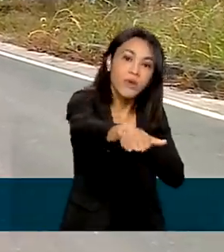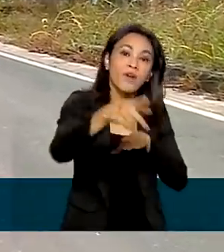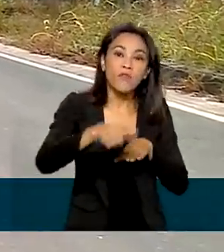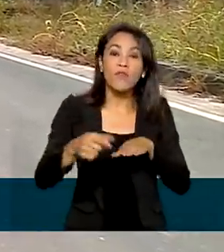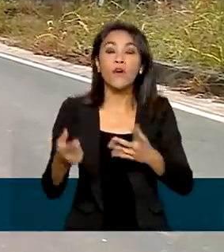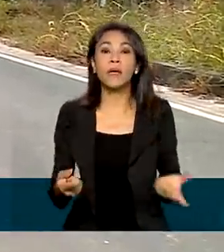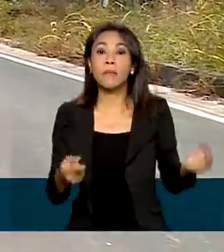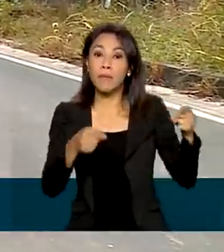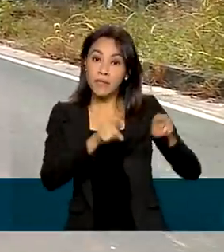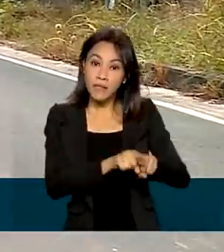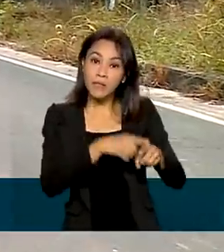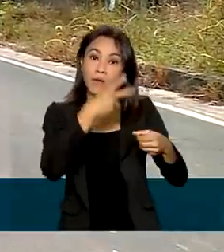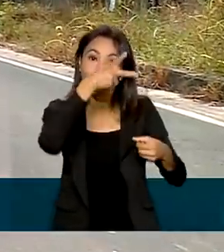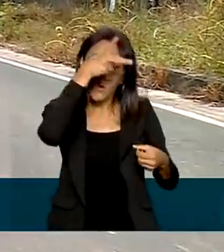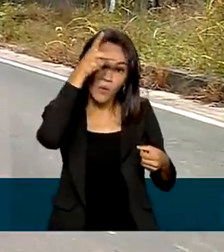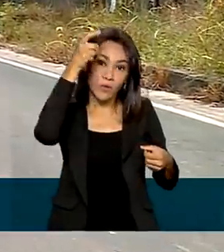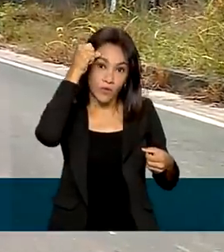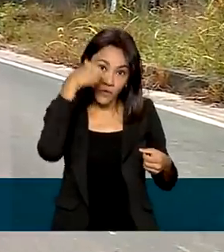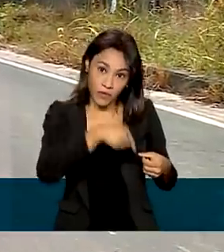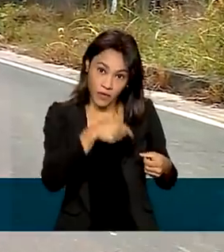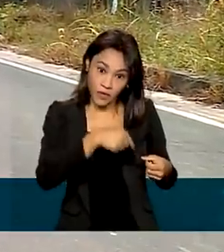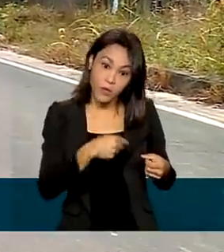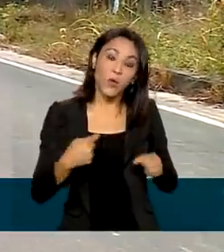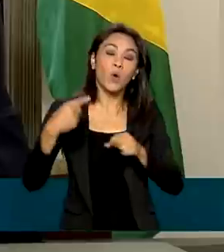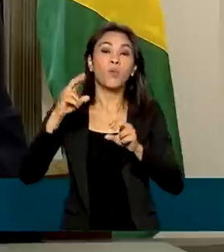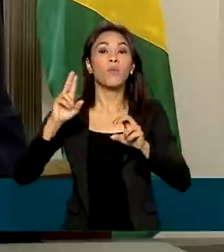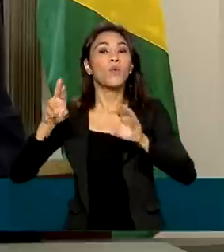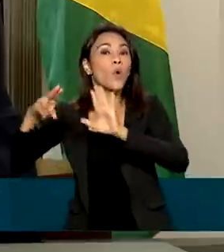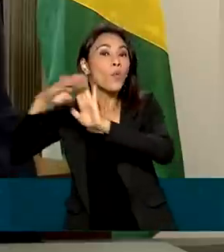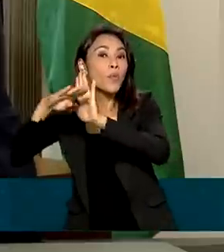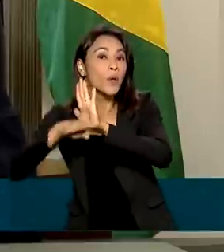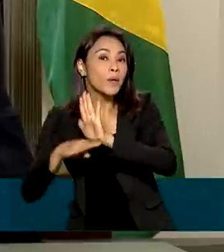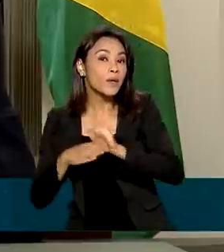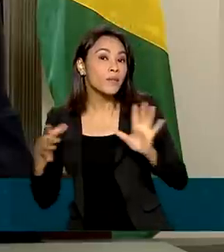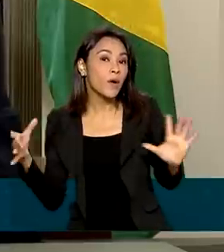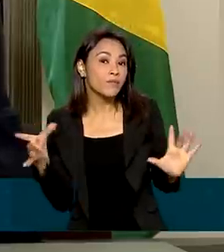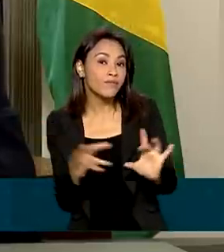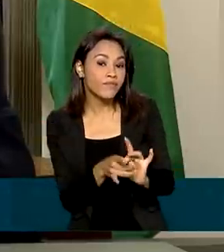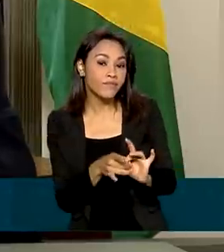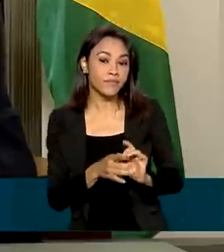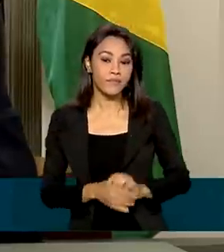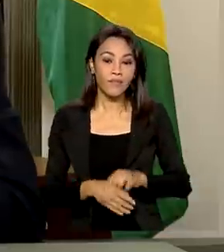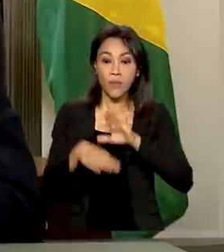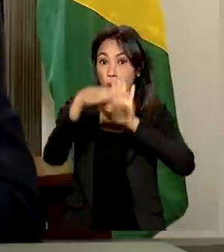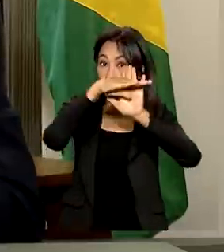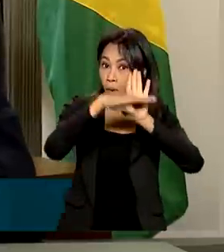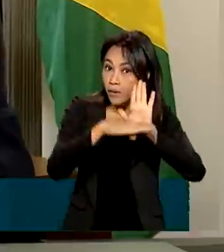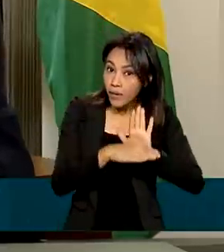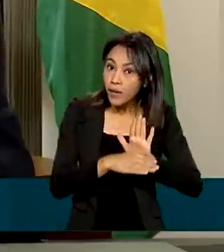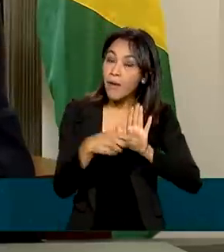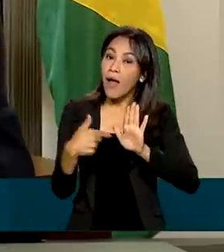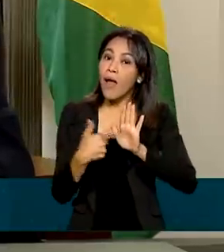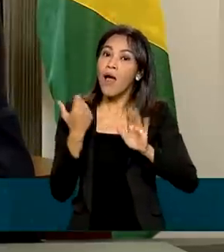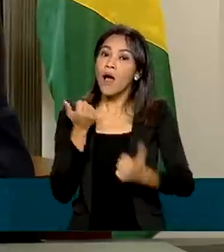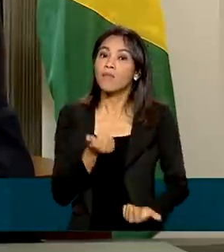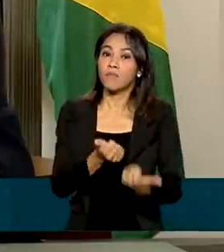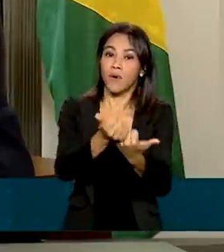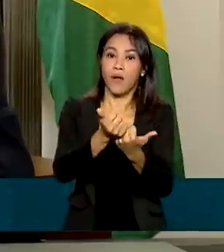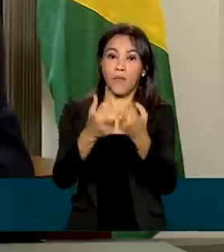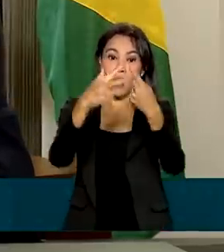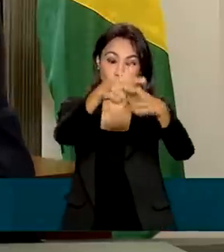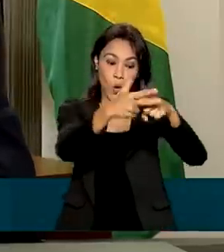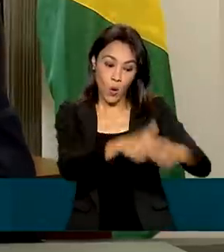da Prefeitura de Rorainópolis com o programa Calha Norte. Vislumbrou-se o programa para corrigir esse